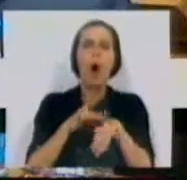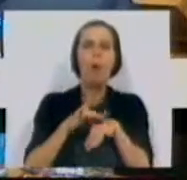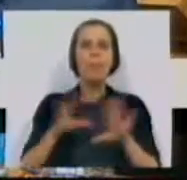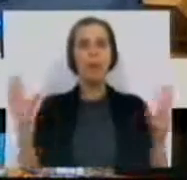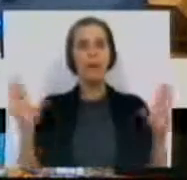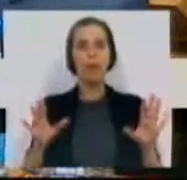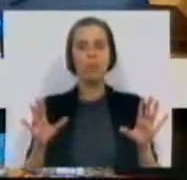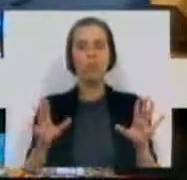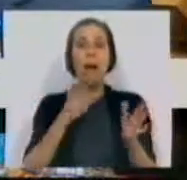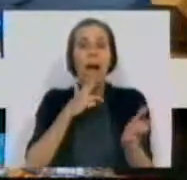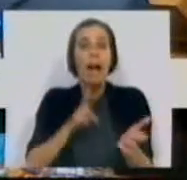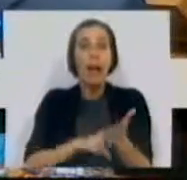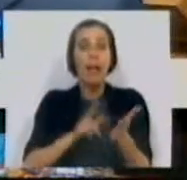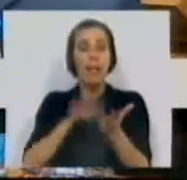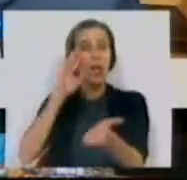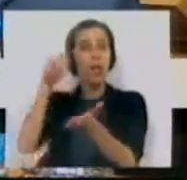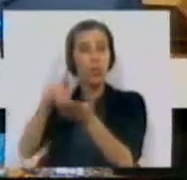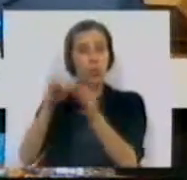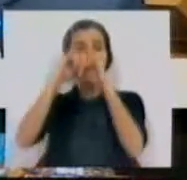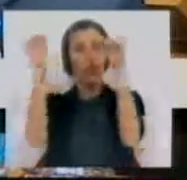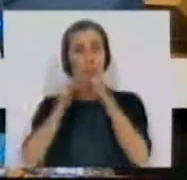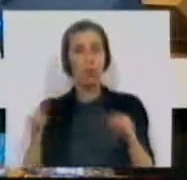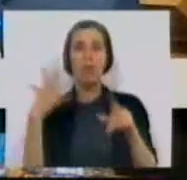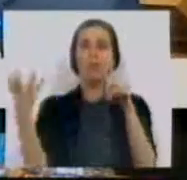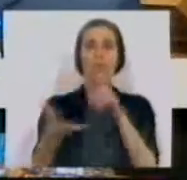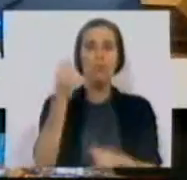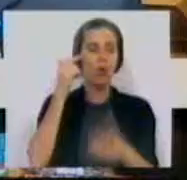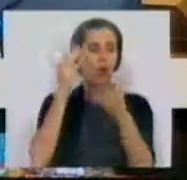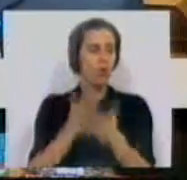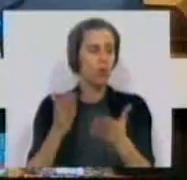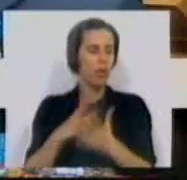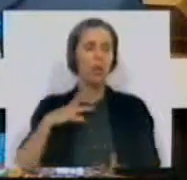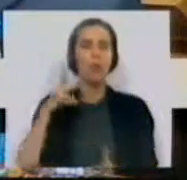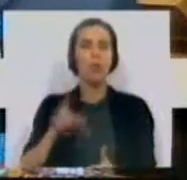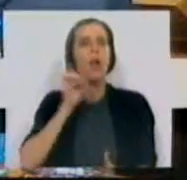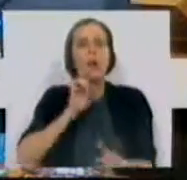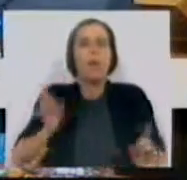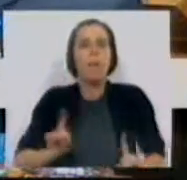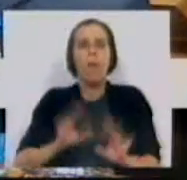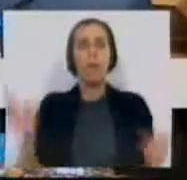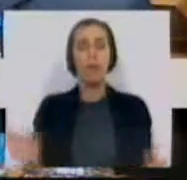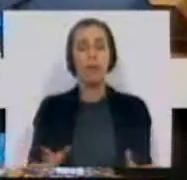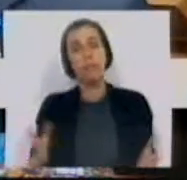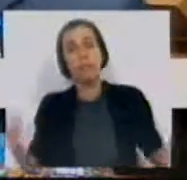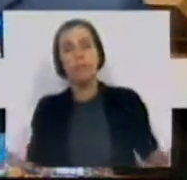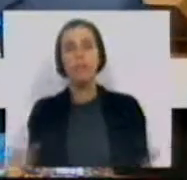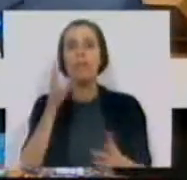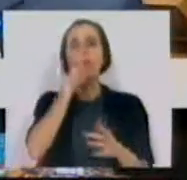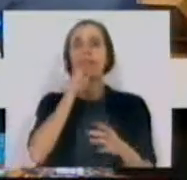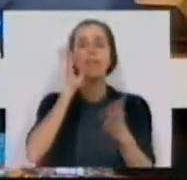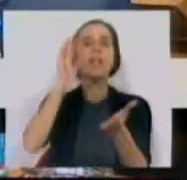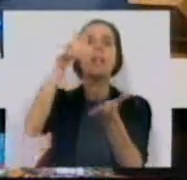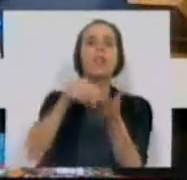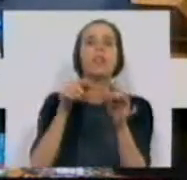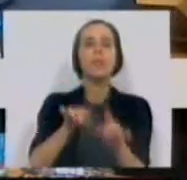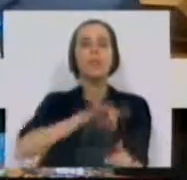Nem a realidade dos resultados internacionais obtidos pelos estudantes portugueses interessa. Nem mesmo se esses resultados